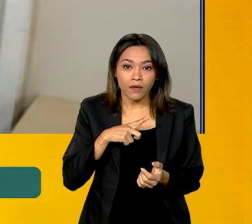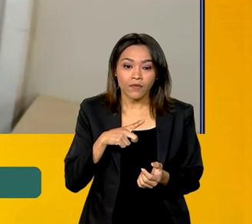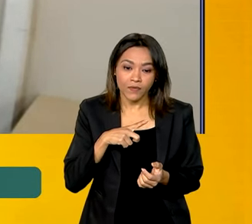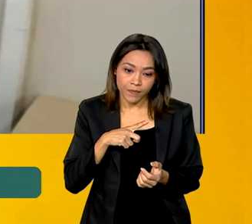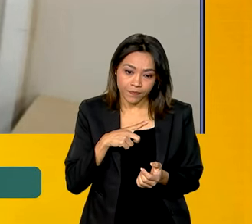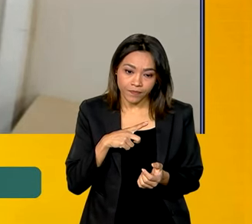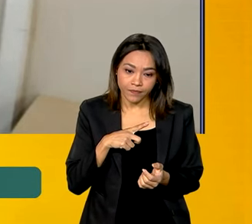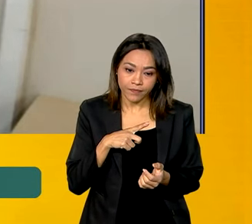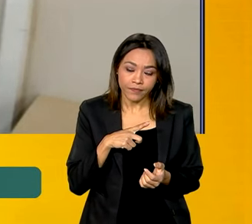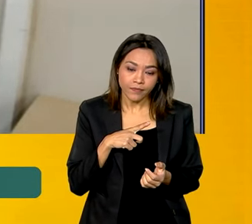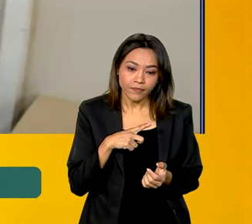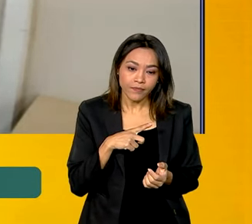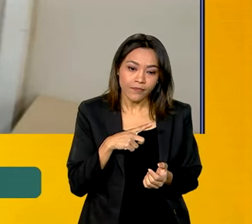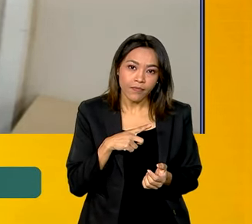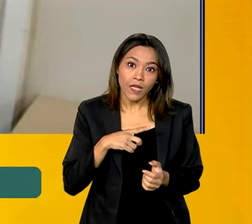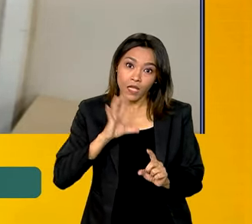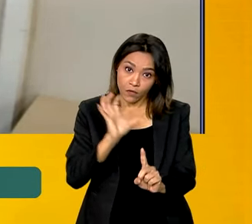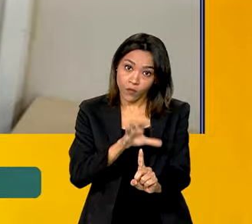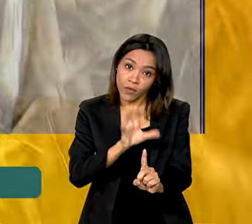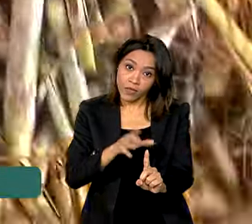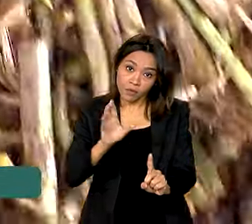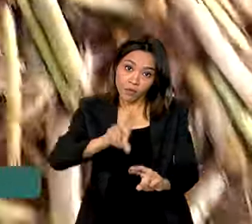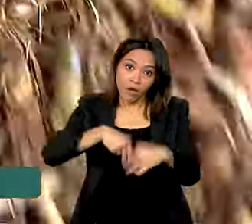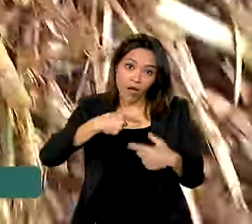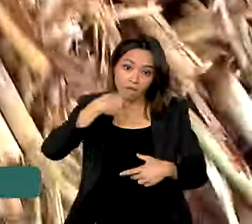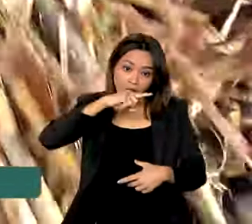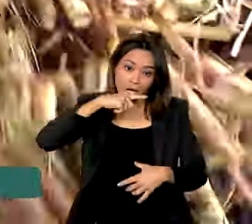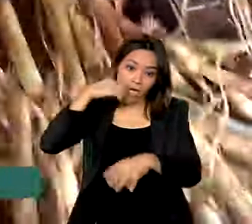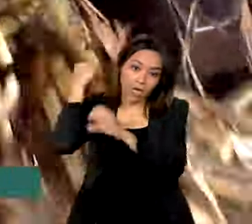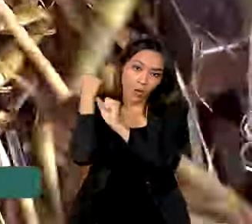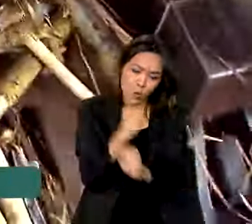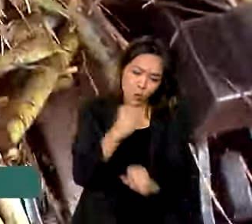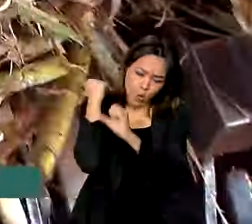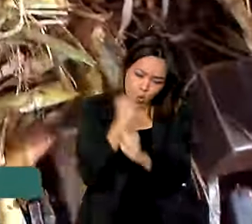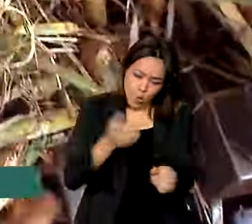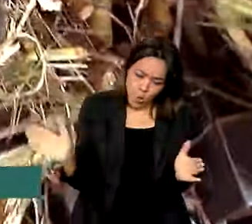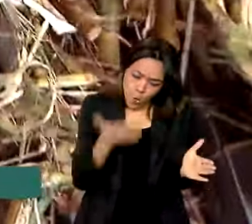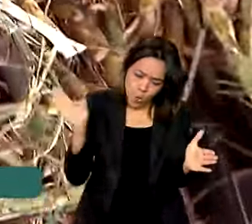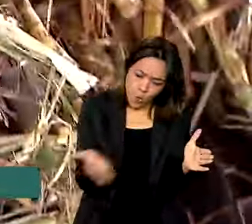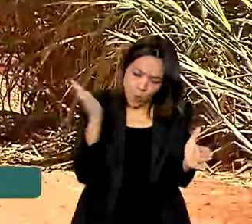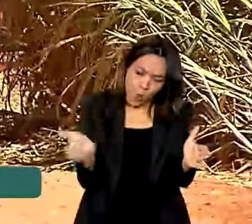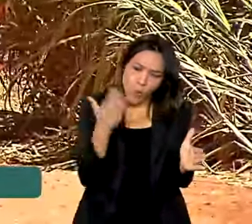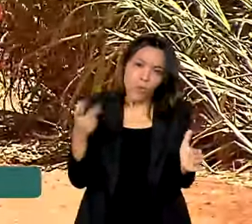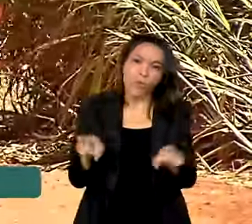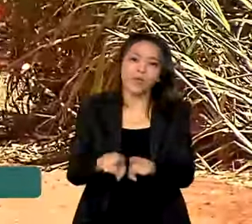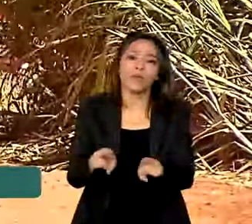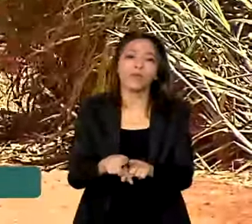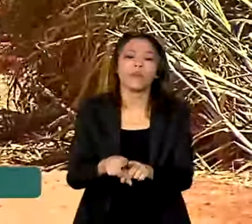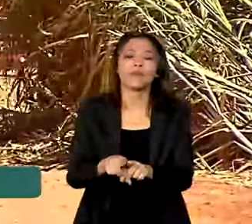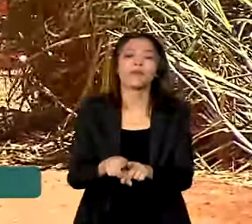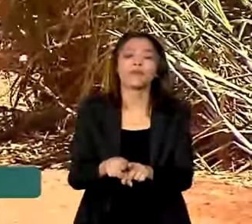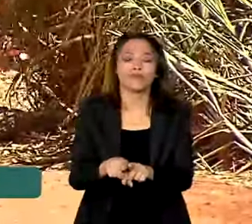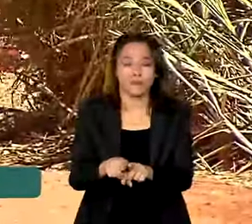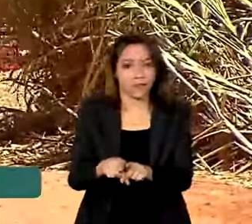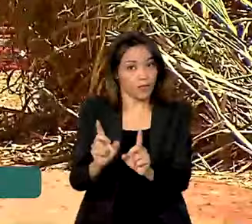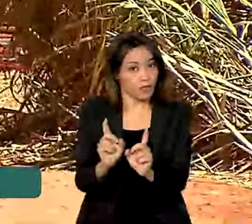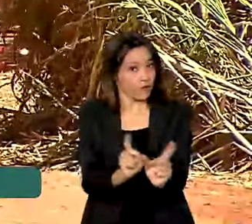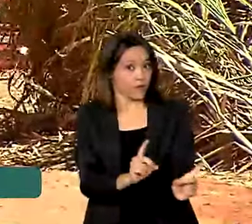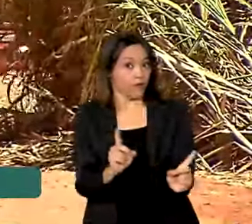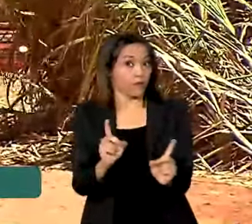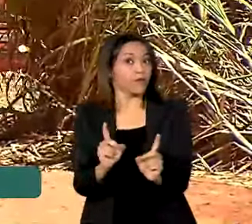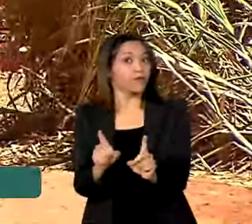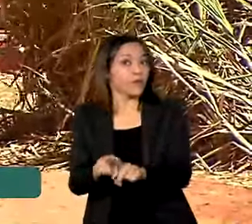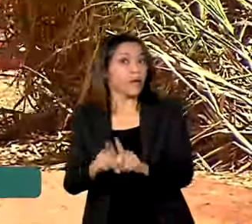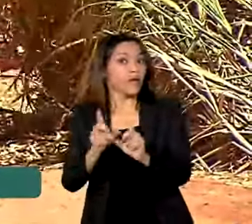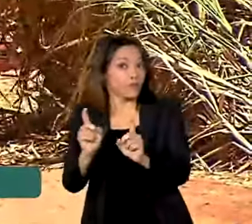maior produção de cana-de-açúcar, mas também por fatores mercadológicos, mercado externo. Então, isso